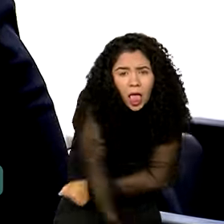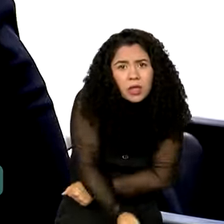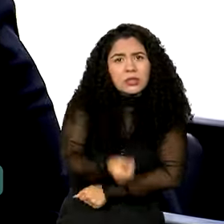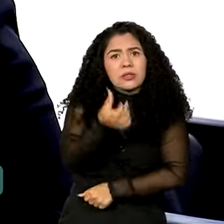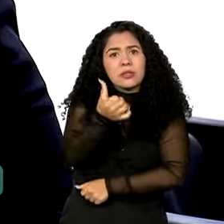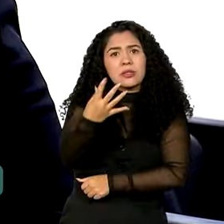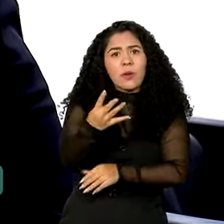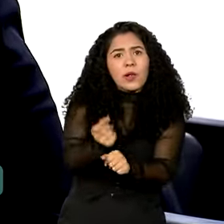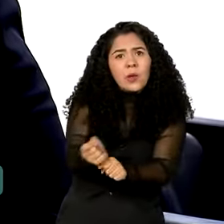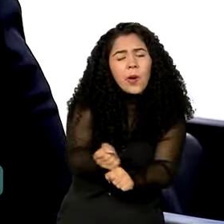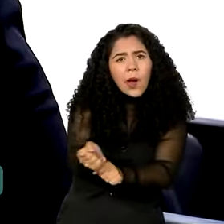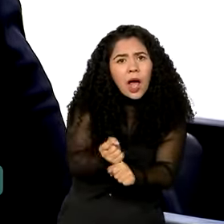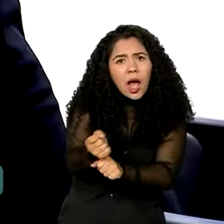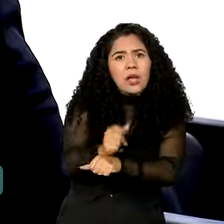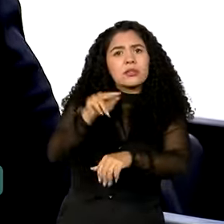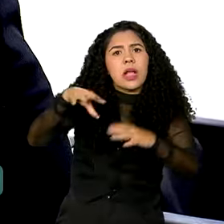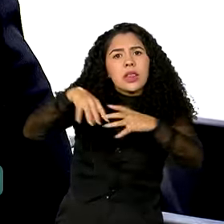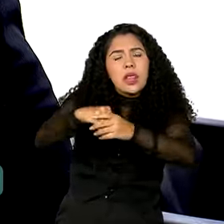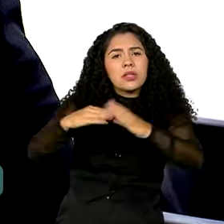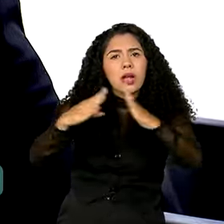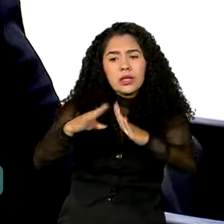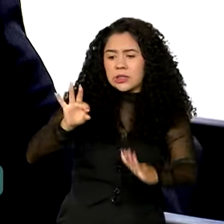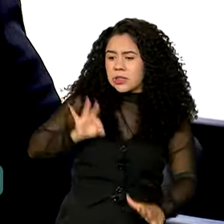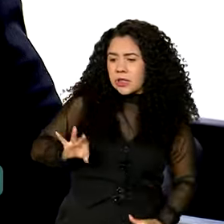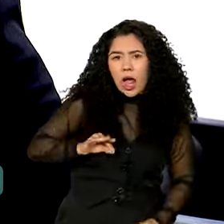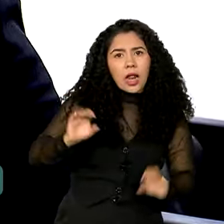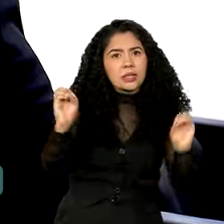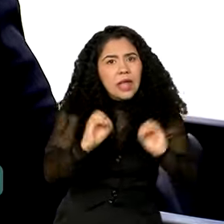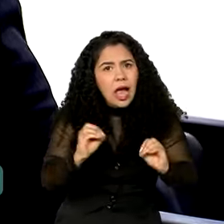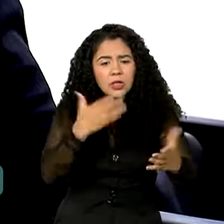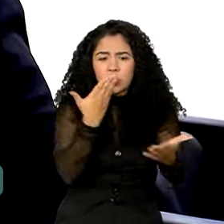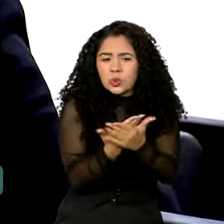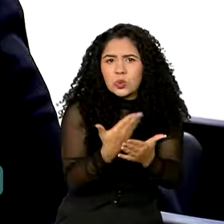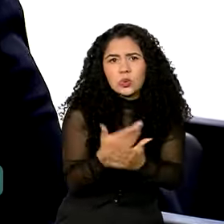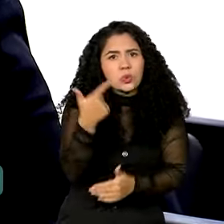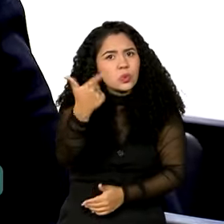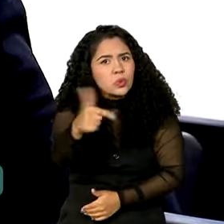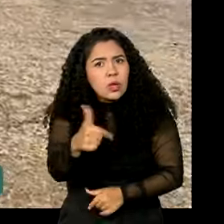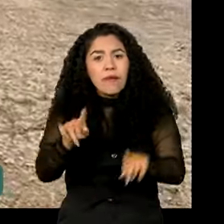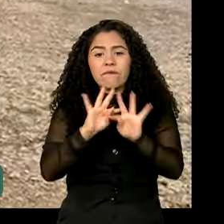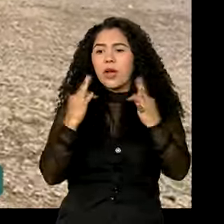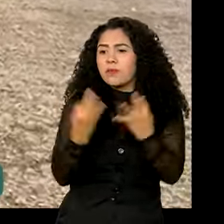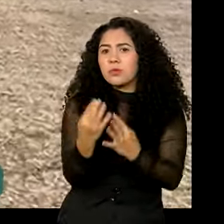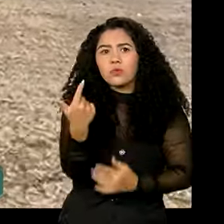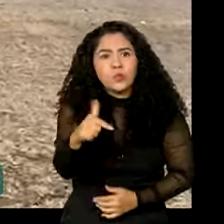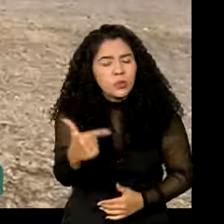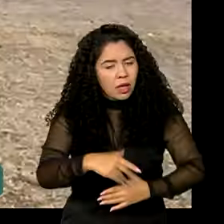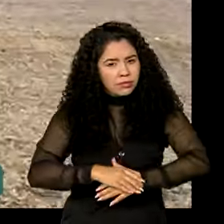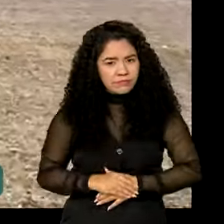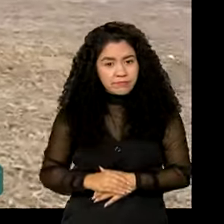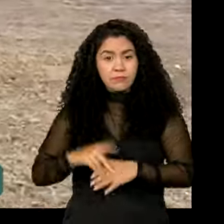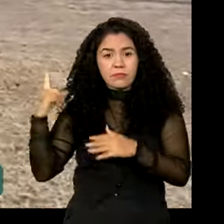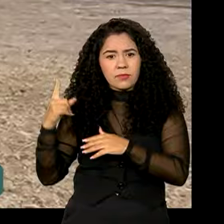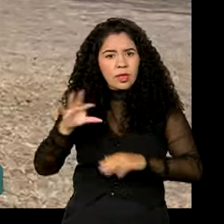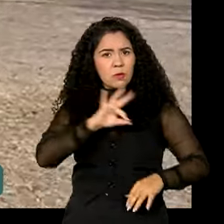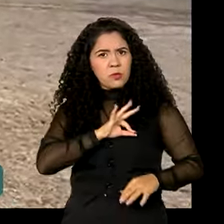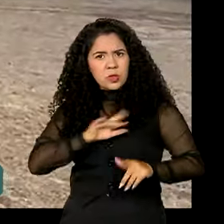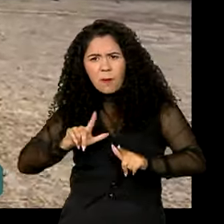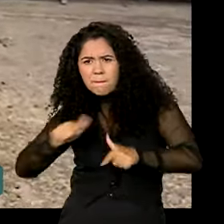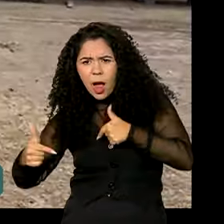doméstica e cuidadora numa casa, sem salário, sem estudo e sem constituir família. As ações de fiscalização